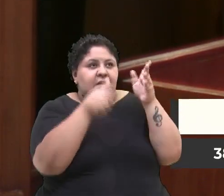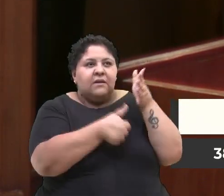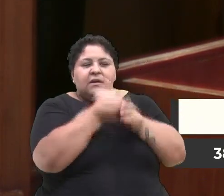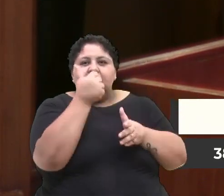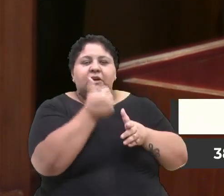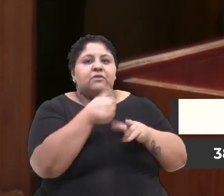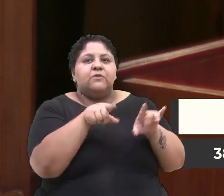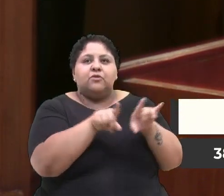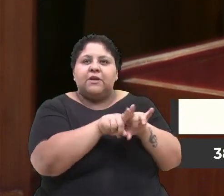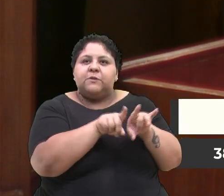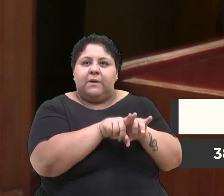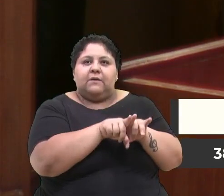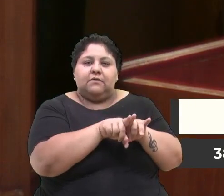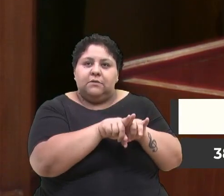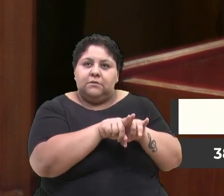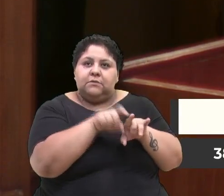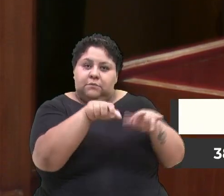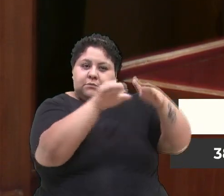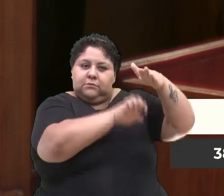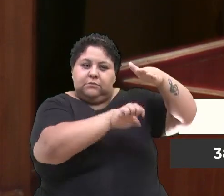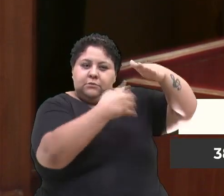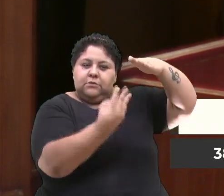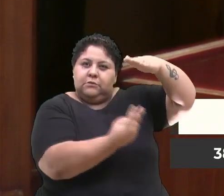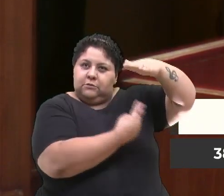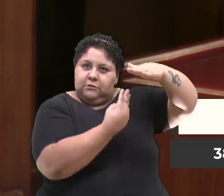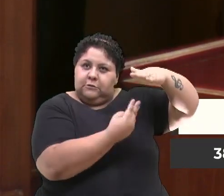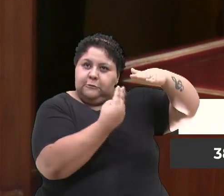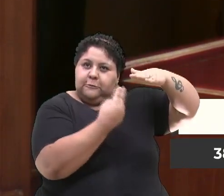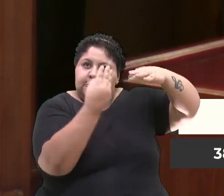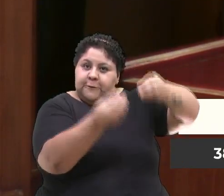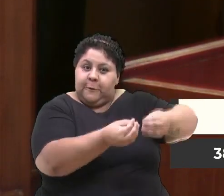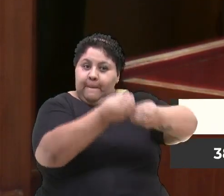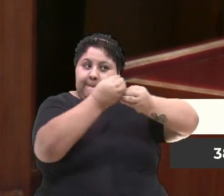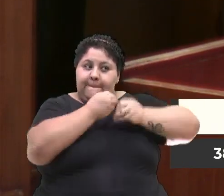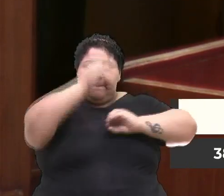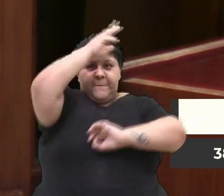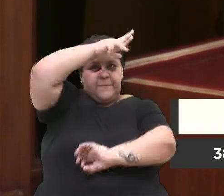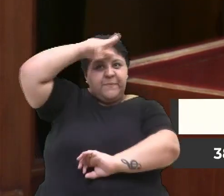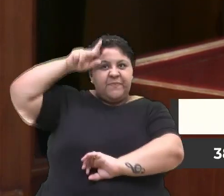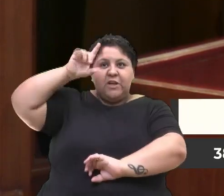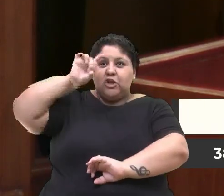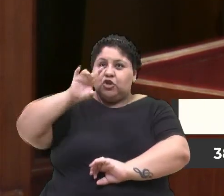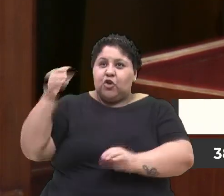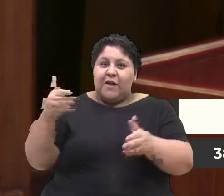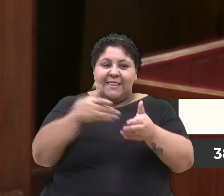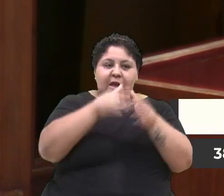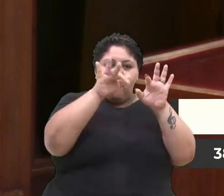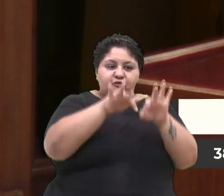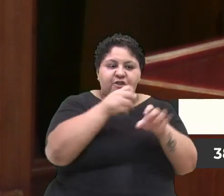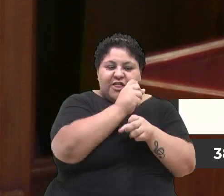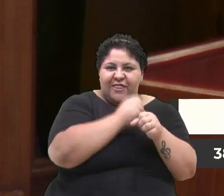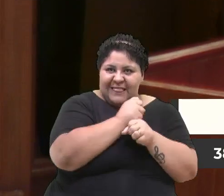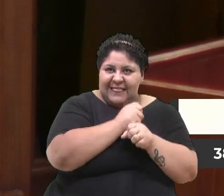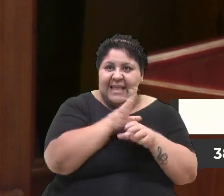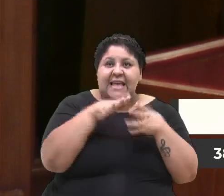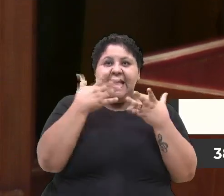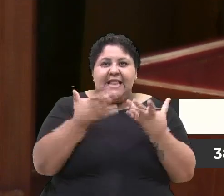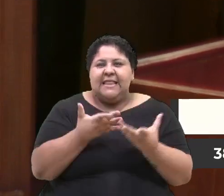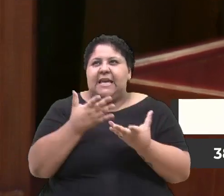fatos, essa empresa terceirizada recebe do município só até o final do ano. Então, entre